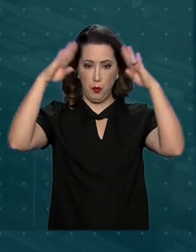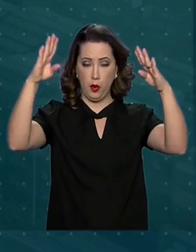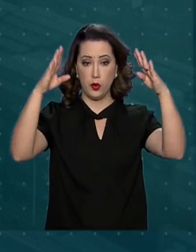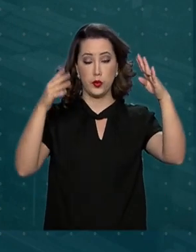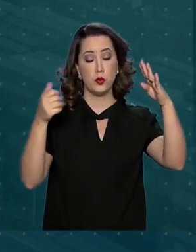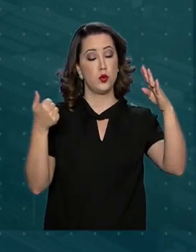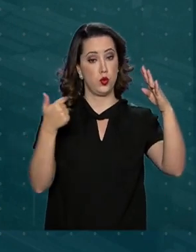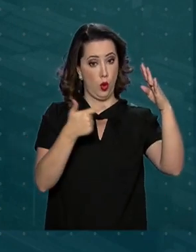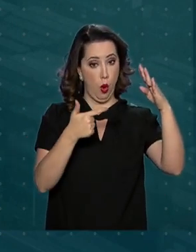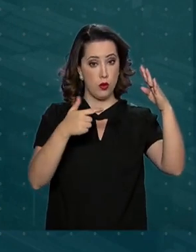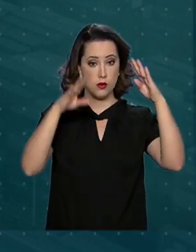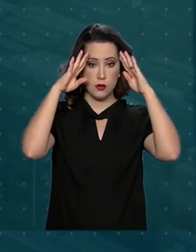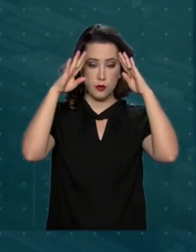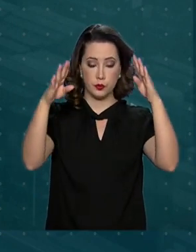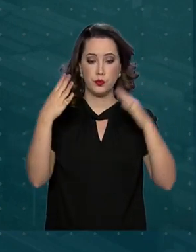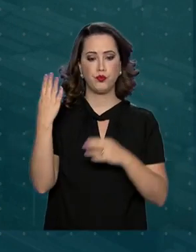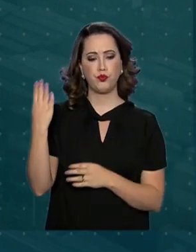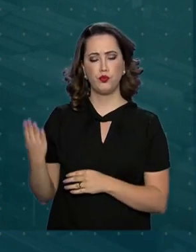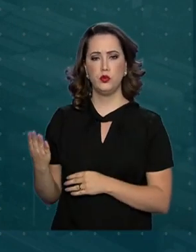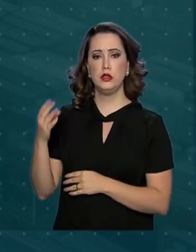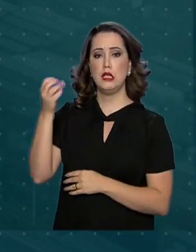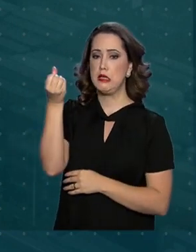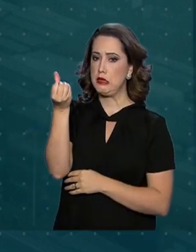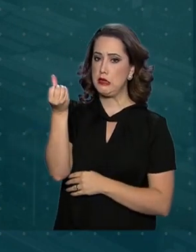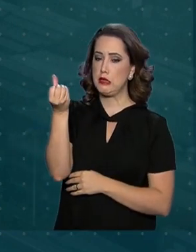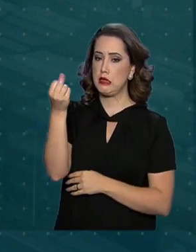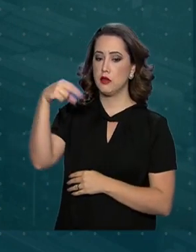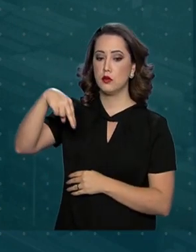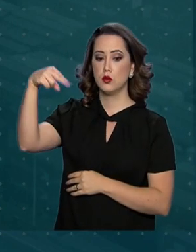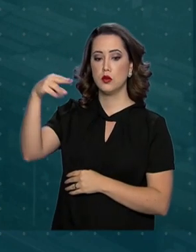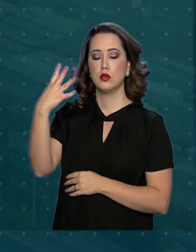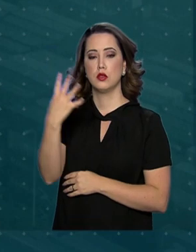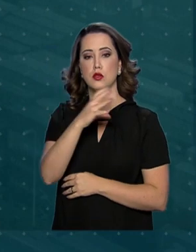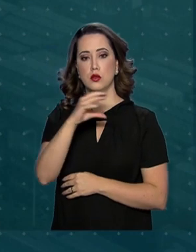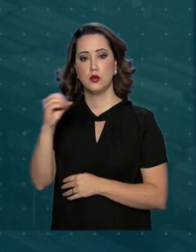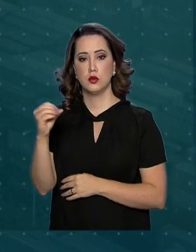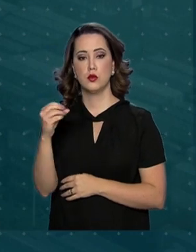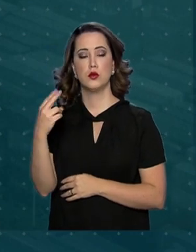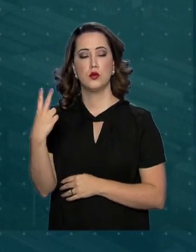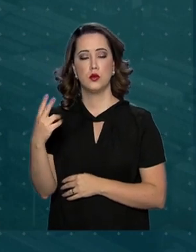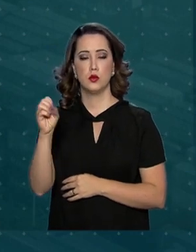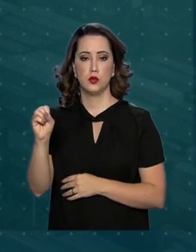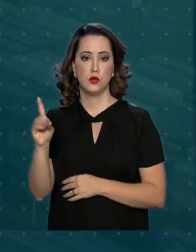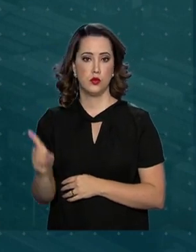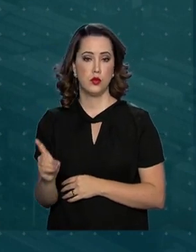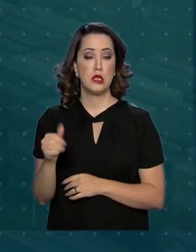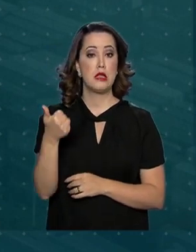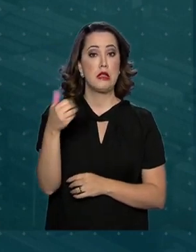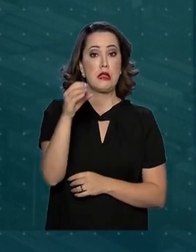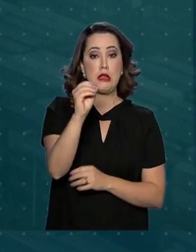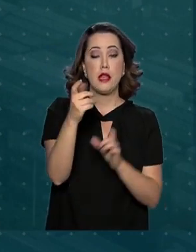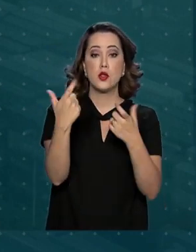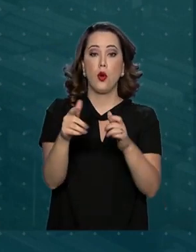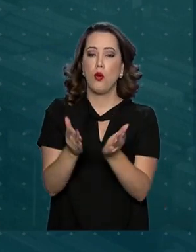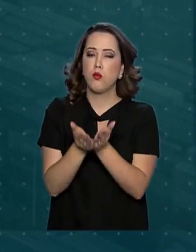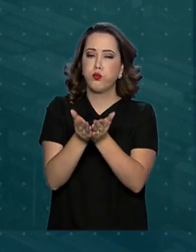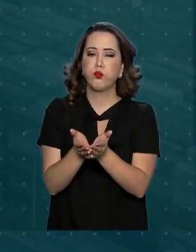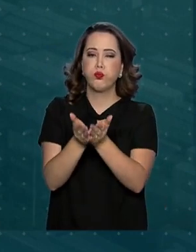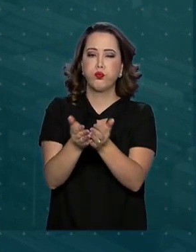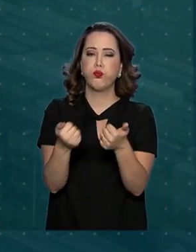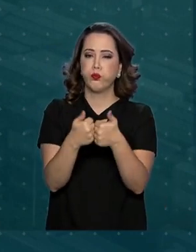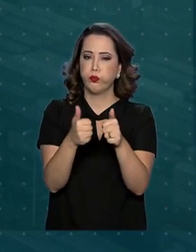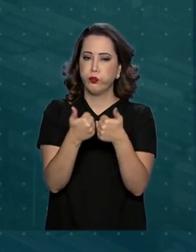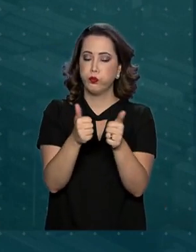seis no Nordeste, quatro no Centro-Oeste e dois no Sudeste. Dez terminais portuários, no Espírito Santo, na